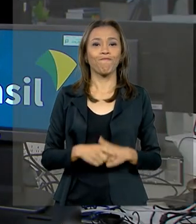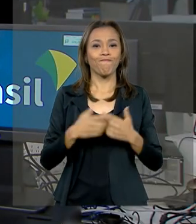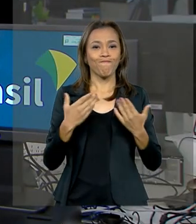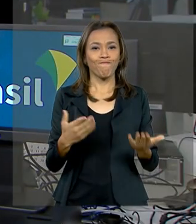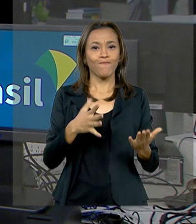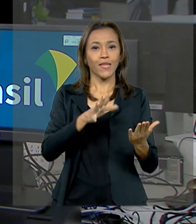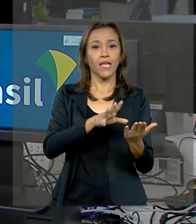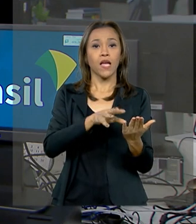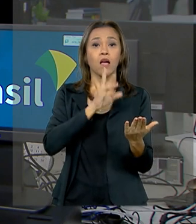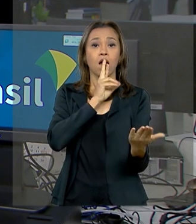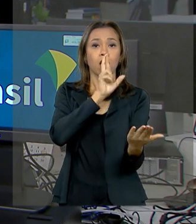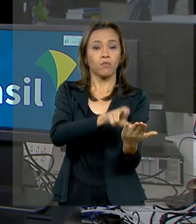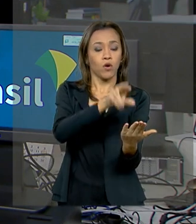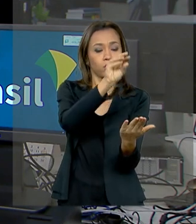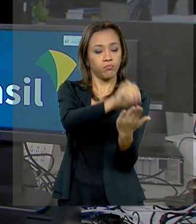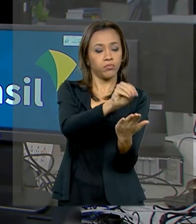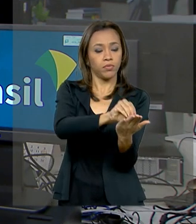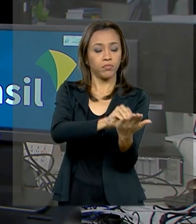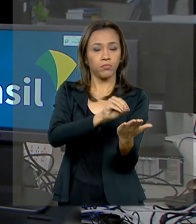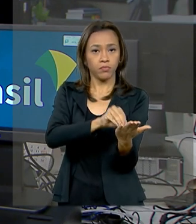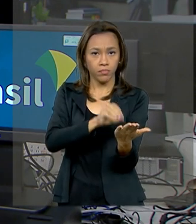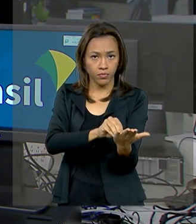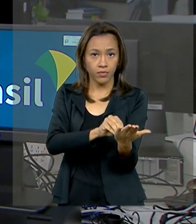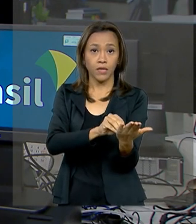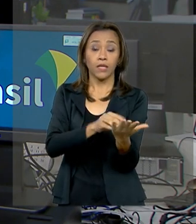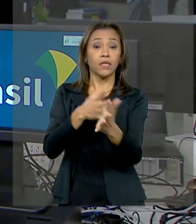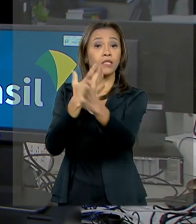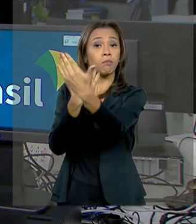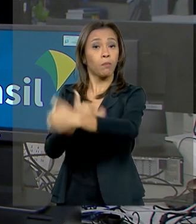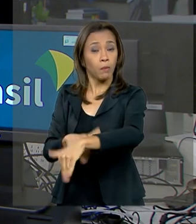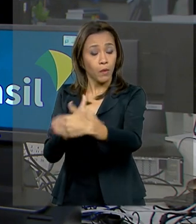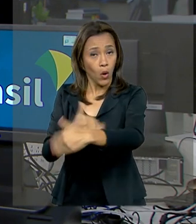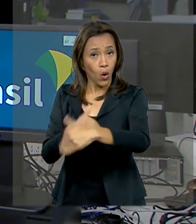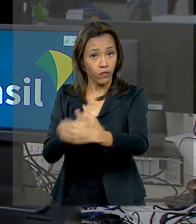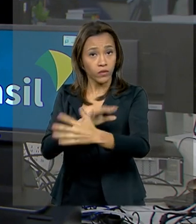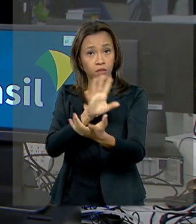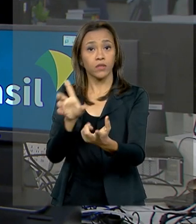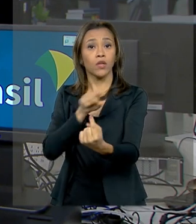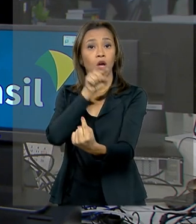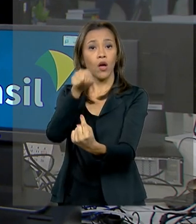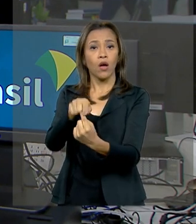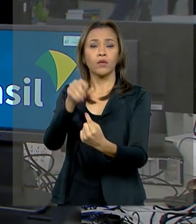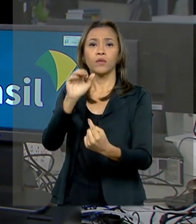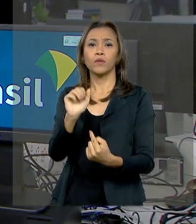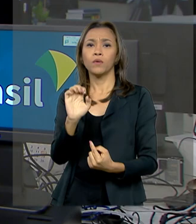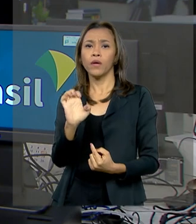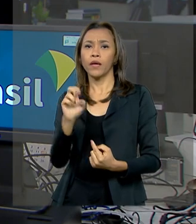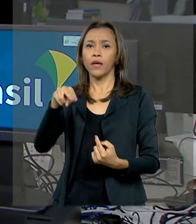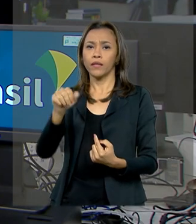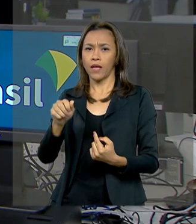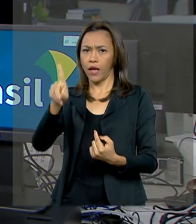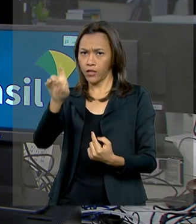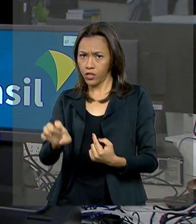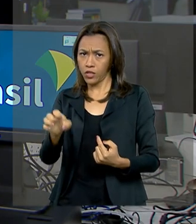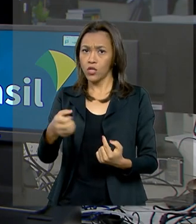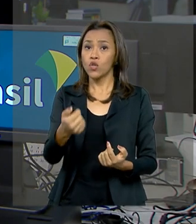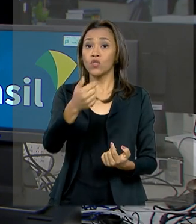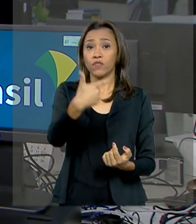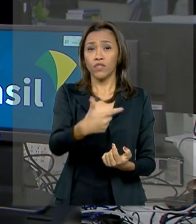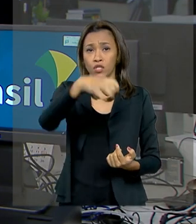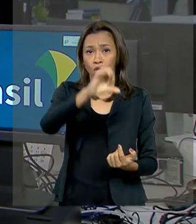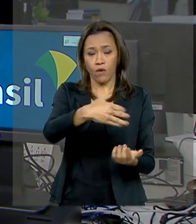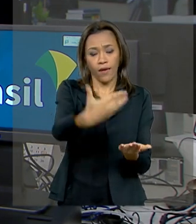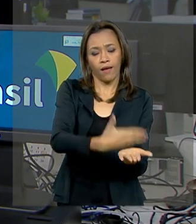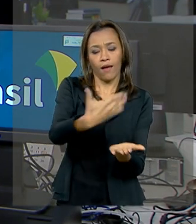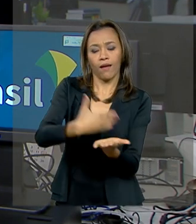gabaritos preliminares das questões objetivas do Enad já estão disponíveis. Os 29 cadernos de provas também podem